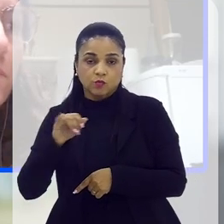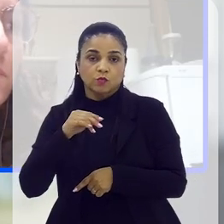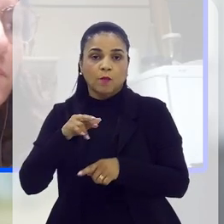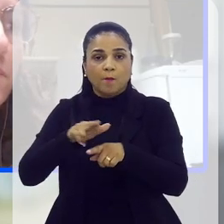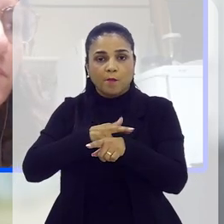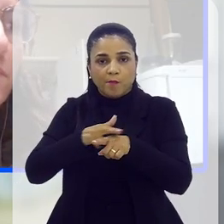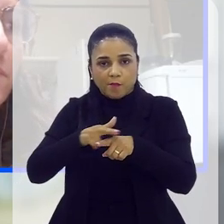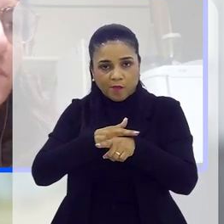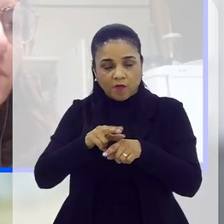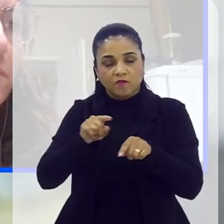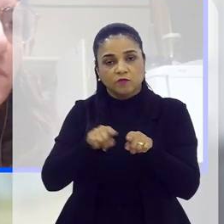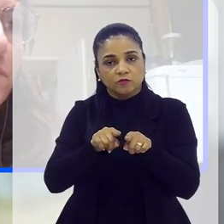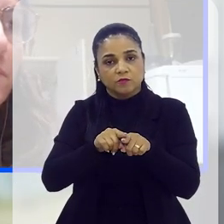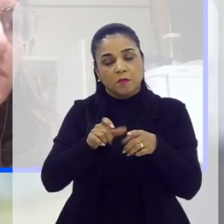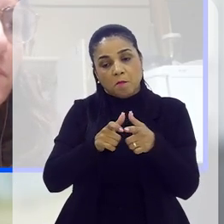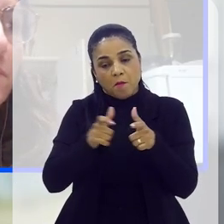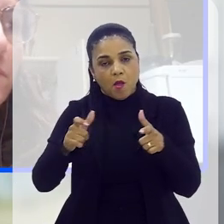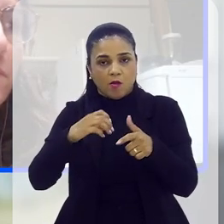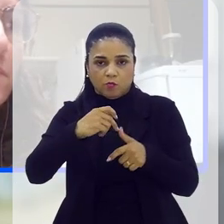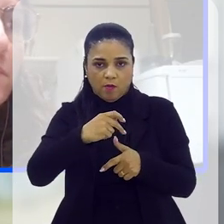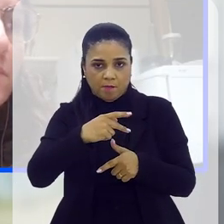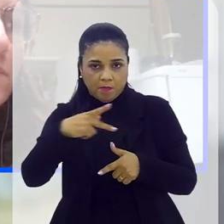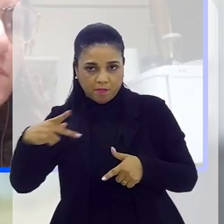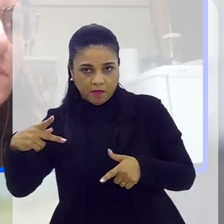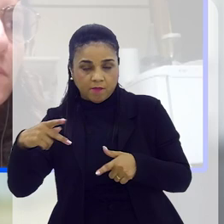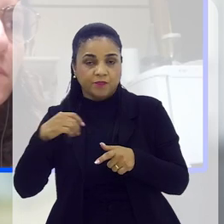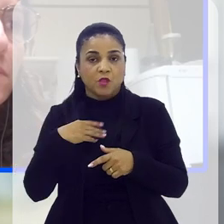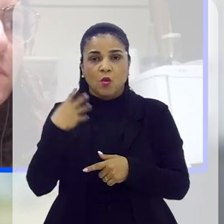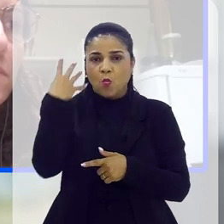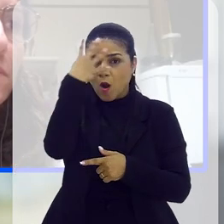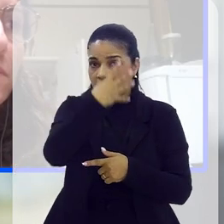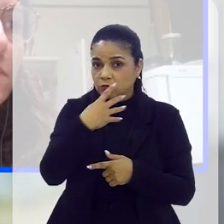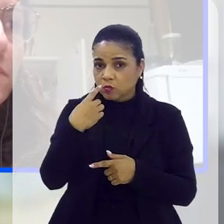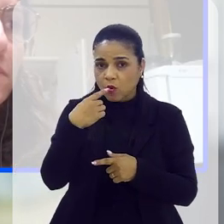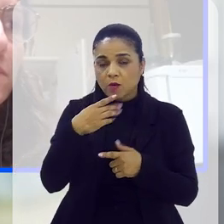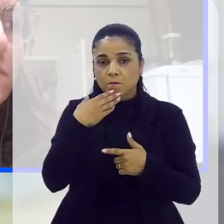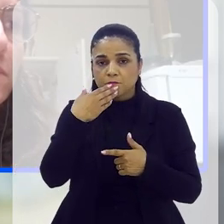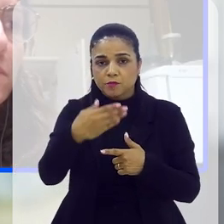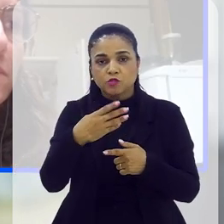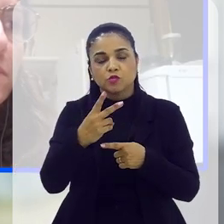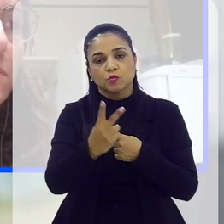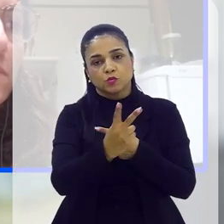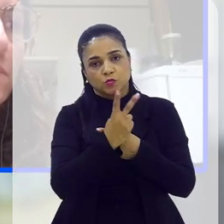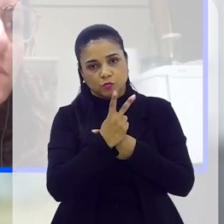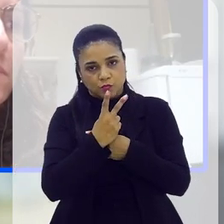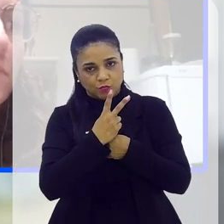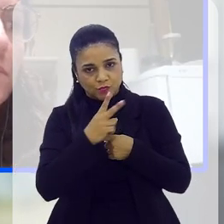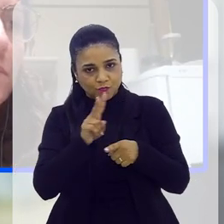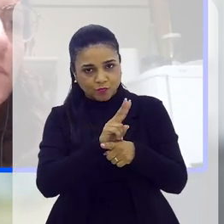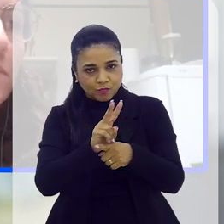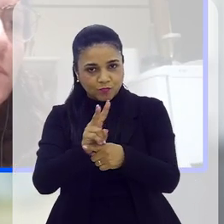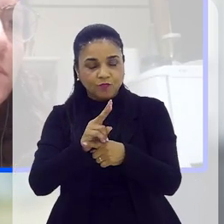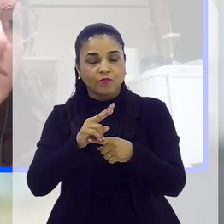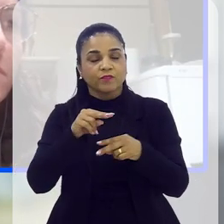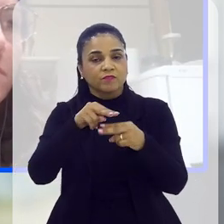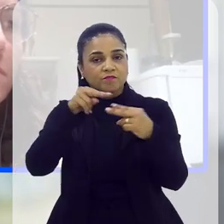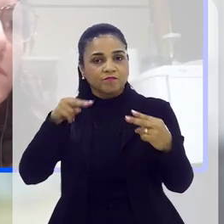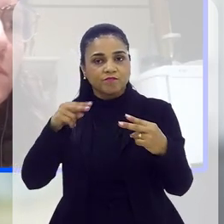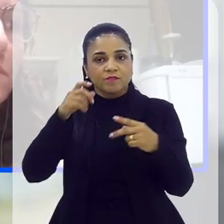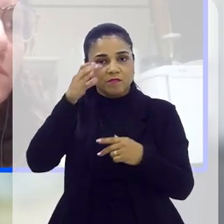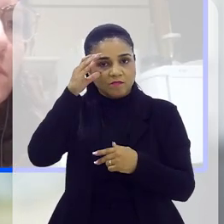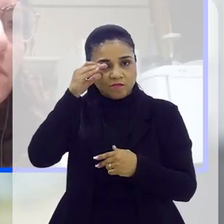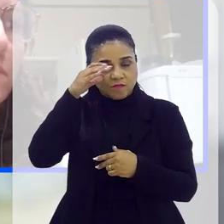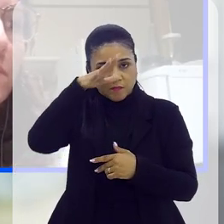aparecem mais, ali, maior incidência no aplicativo. São cerca de, a cada quatro horas, tem um pedido pelo aplicativo, Maria da Pen Virtual.